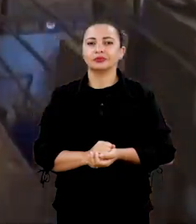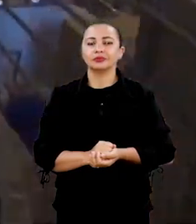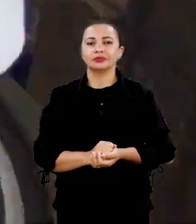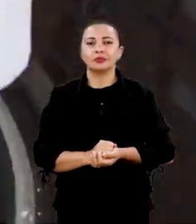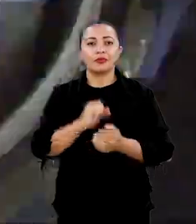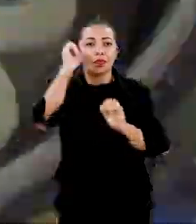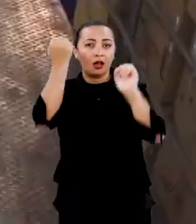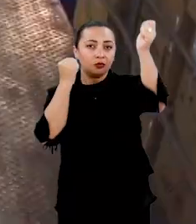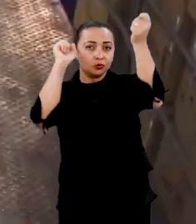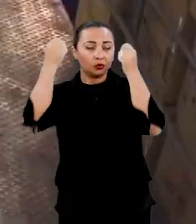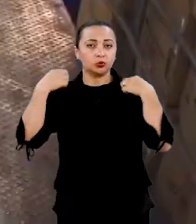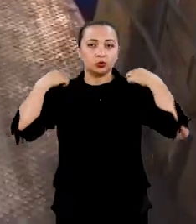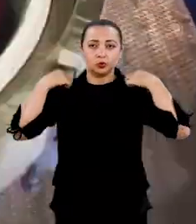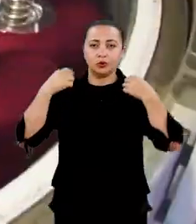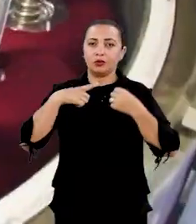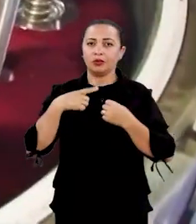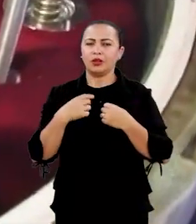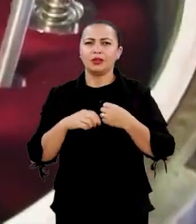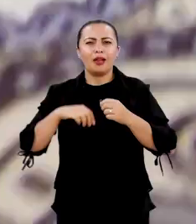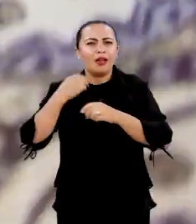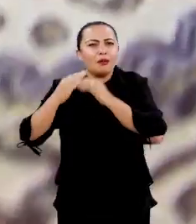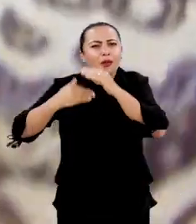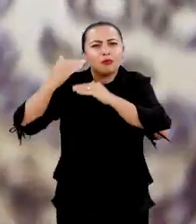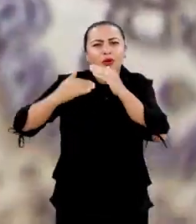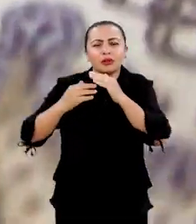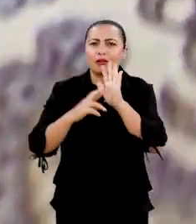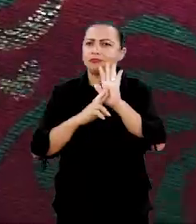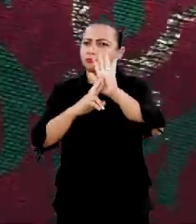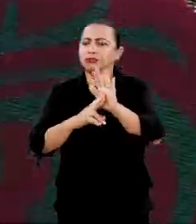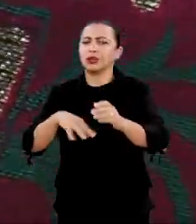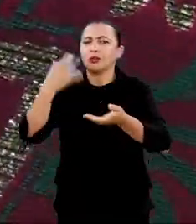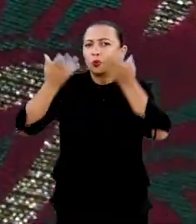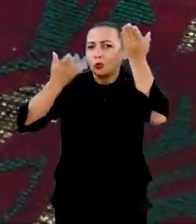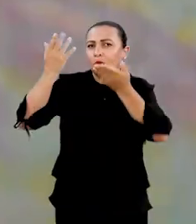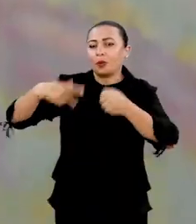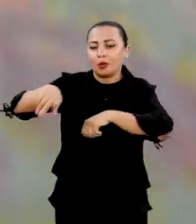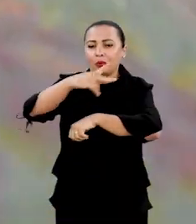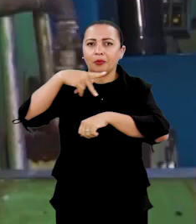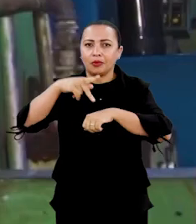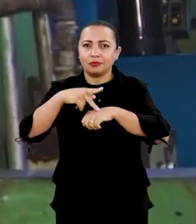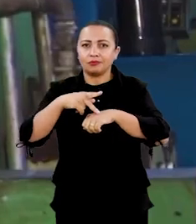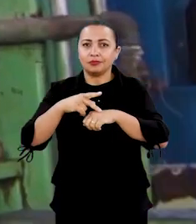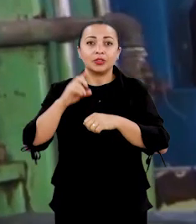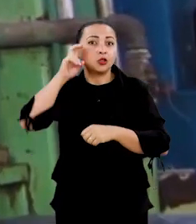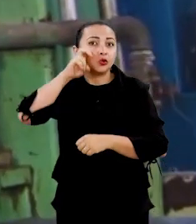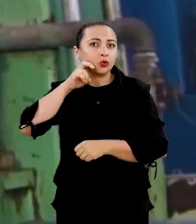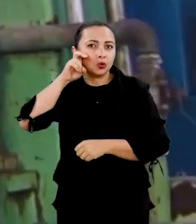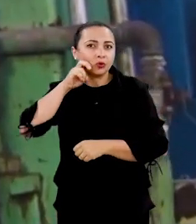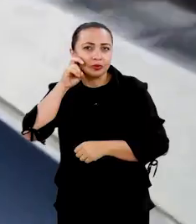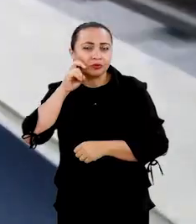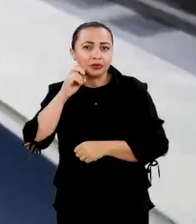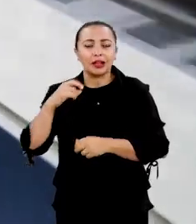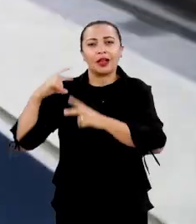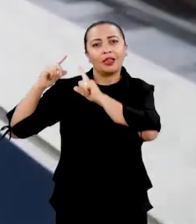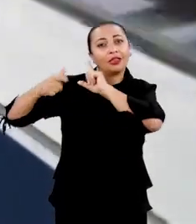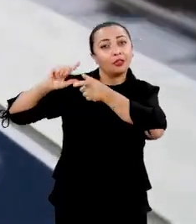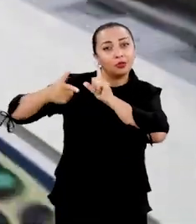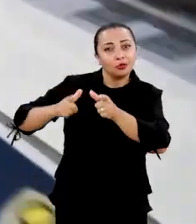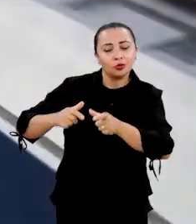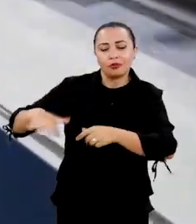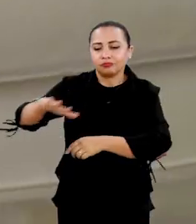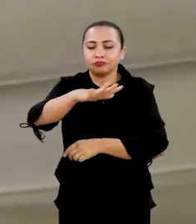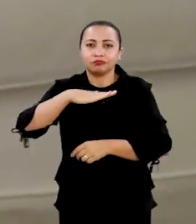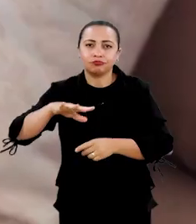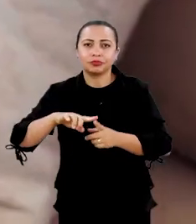A indústria têxtil tem uma relevante representação econômica no país e no Rio Grande do Norte a tradição na